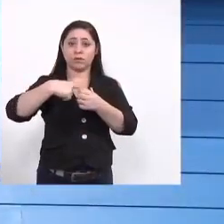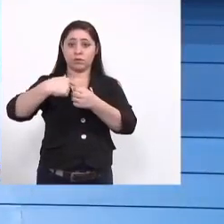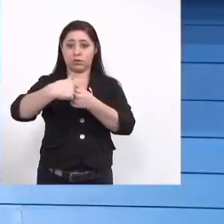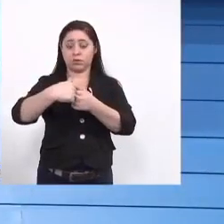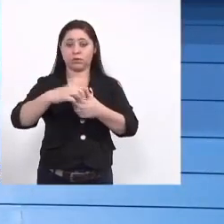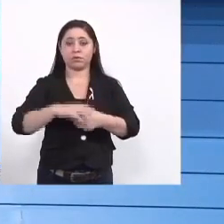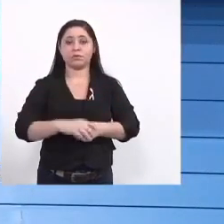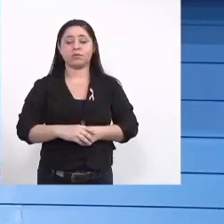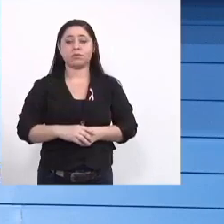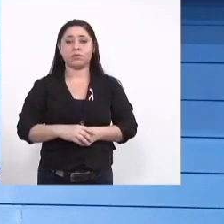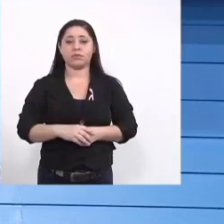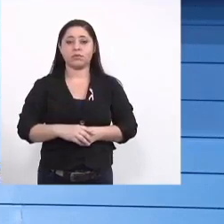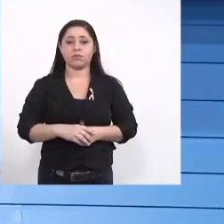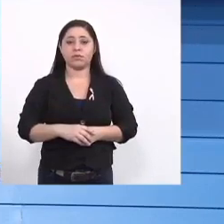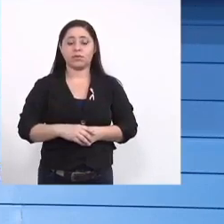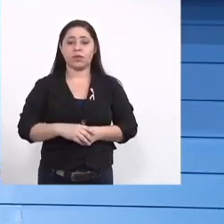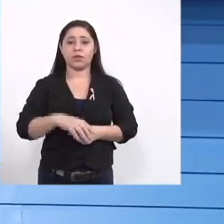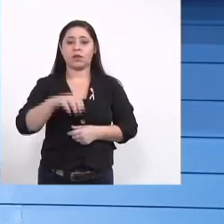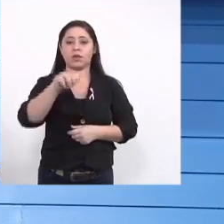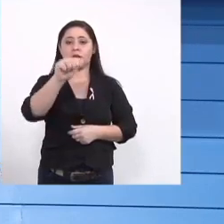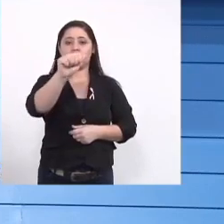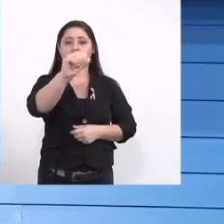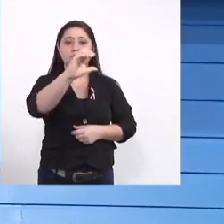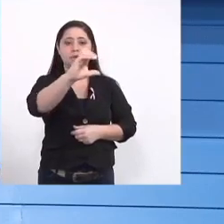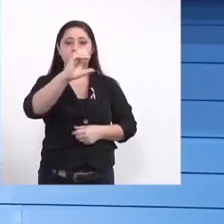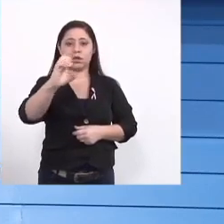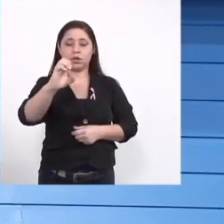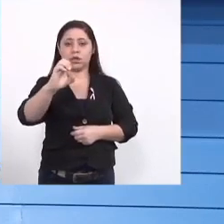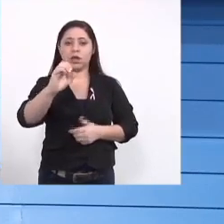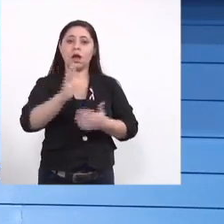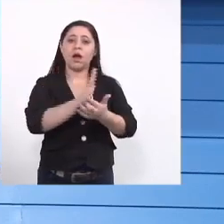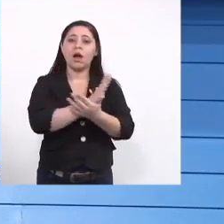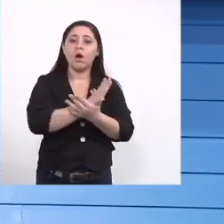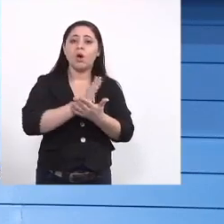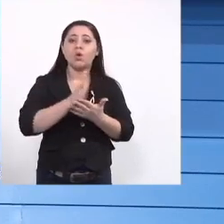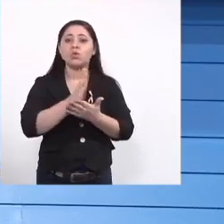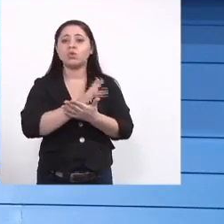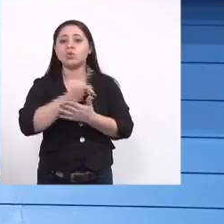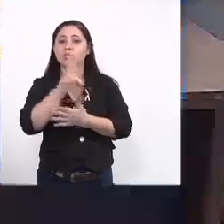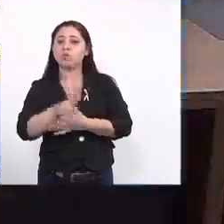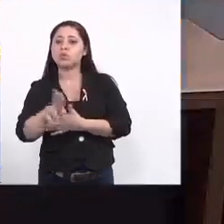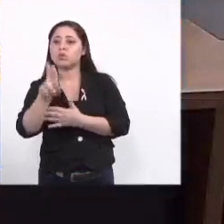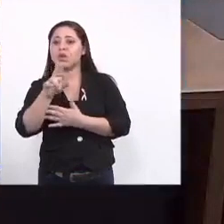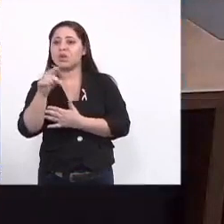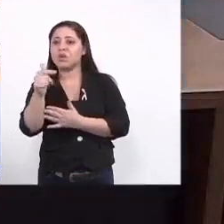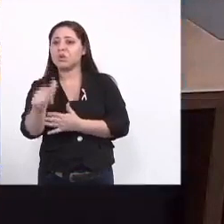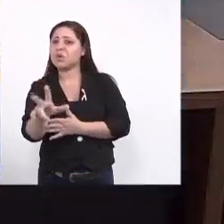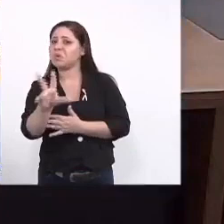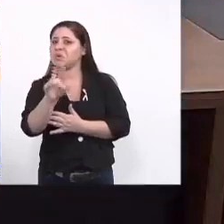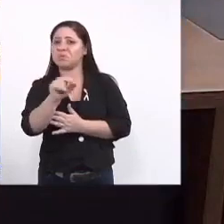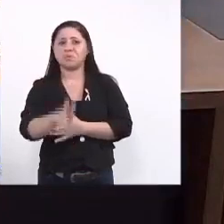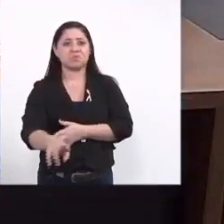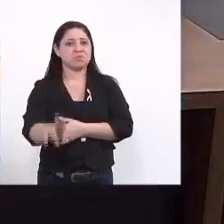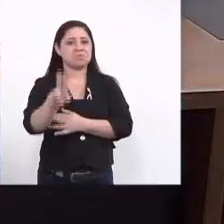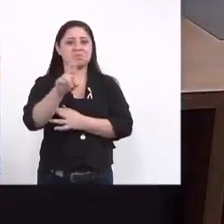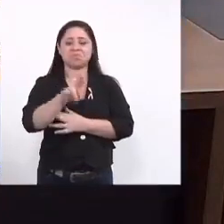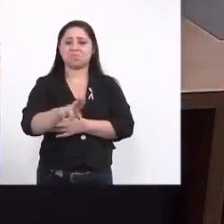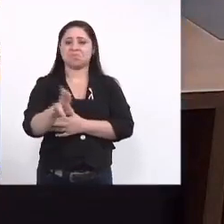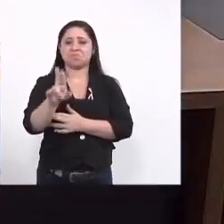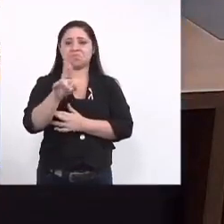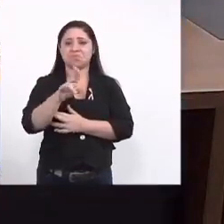agentes de endemias camisetas isso aí alguns usaram outros não por